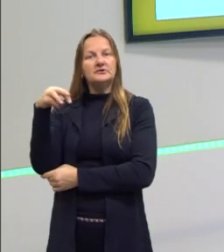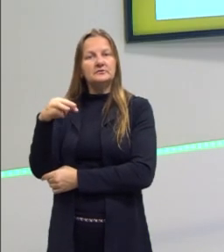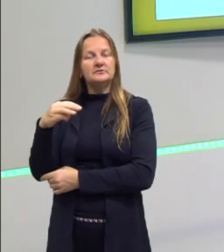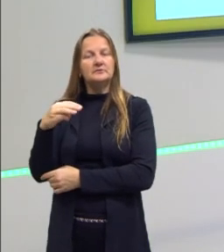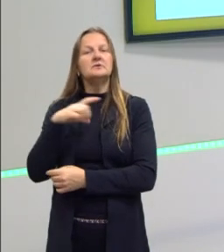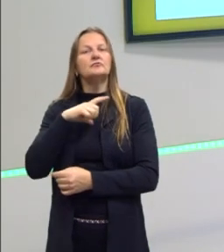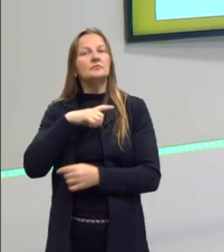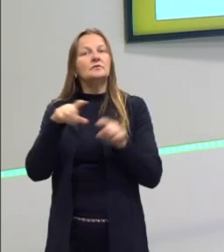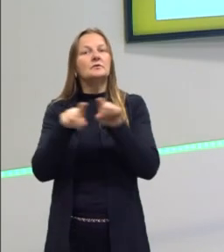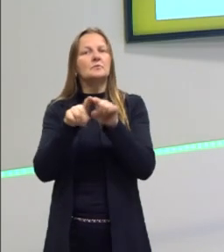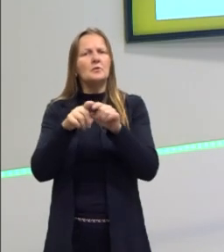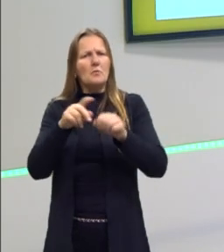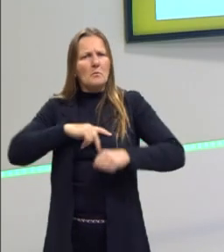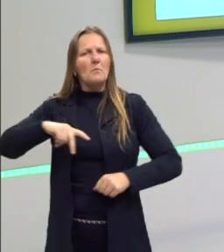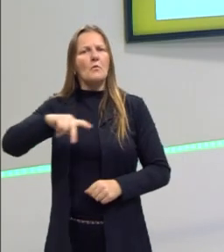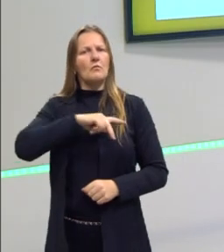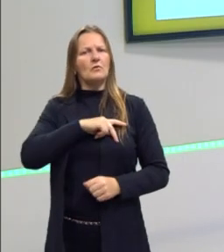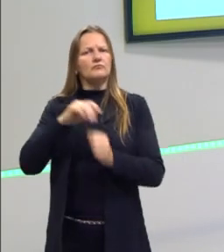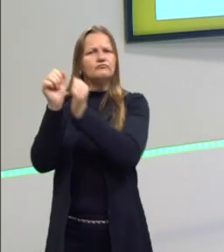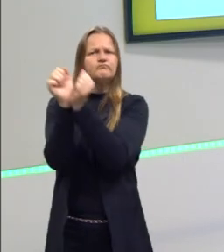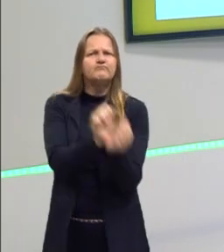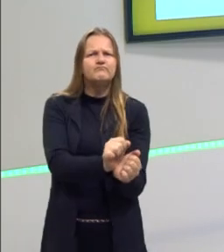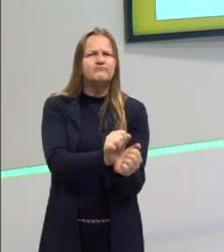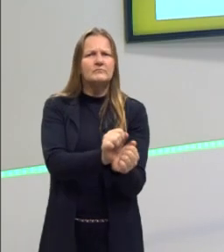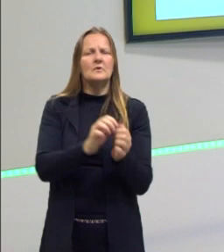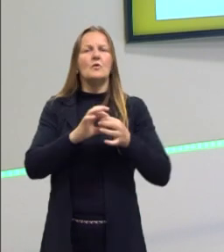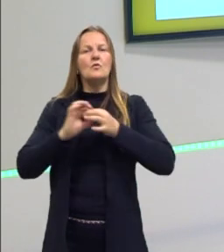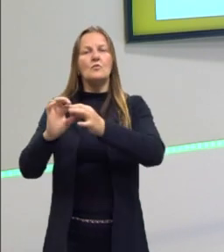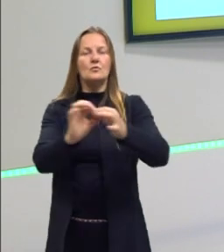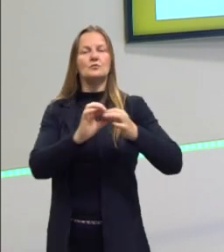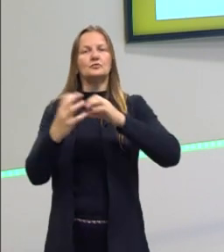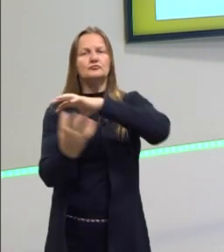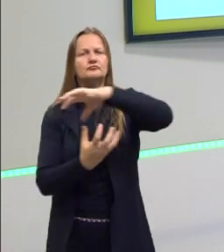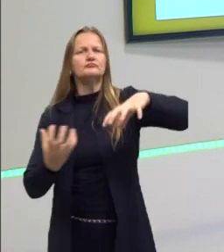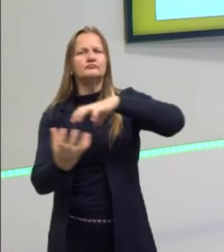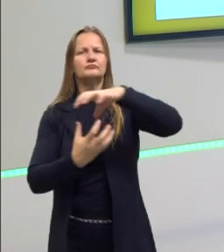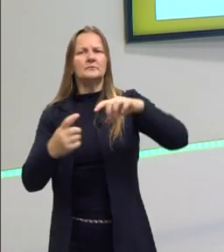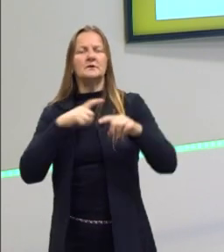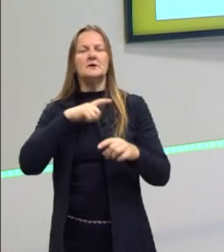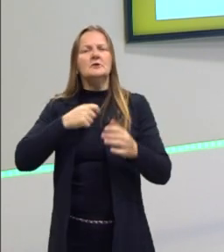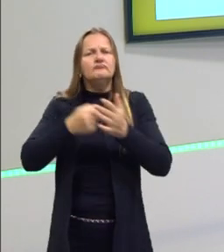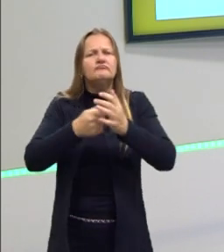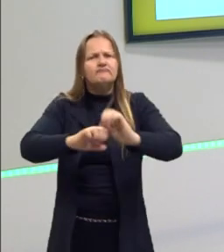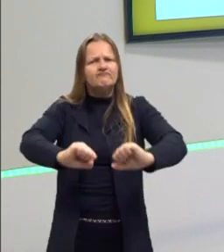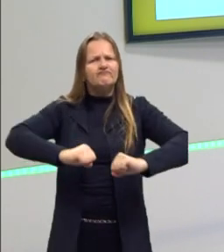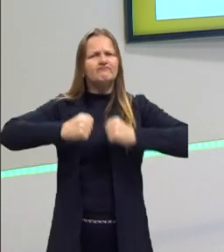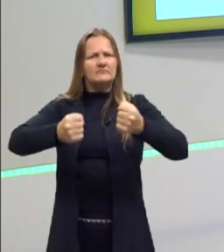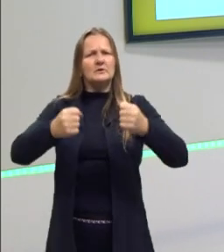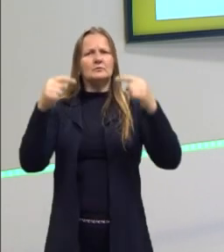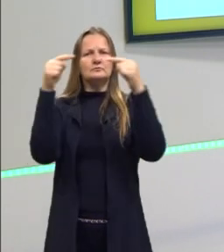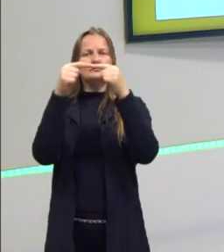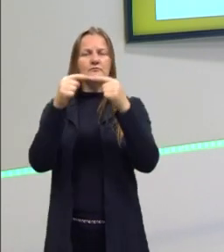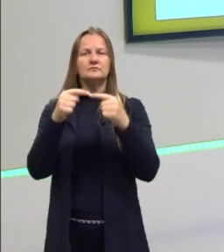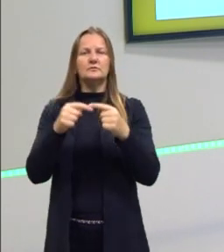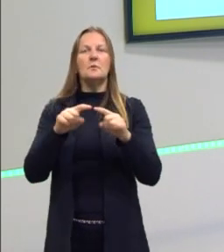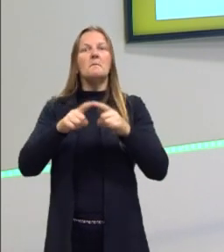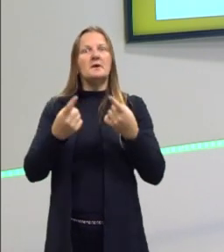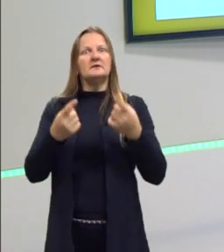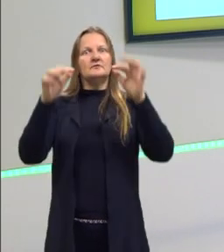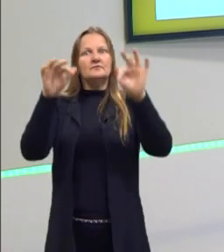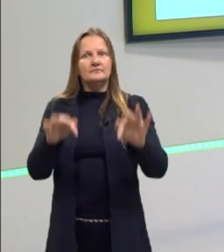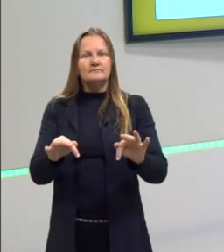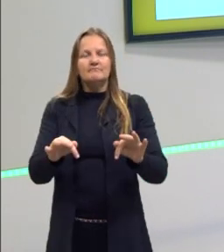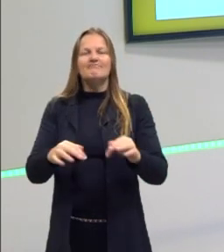questão de uma população escravizada que se une à revolta, tenta defender seus objetivos, mas, no fim, essa